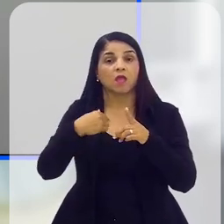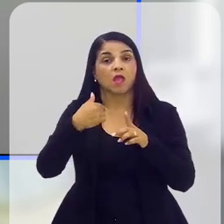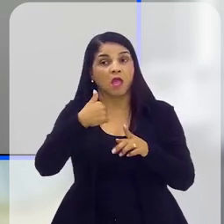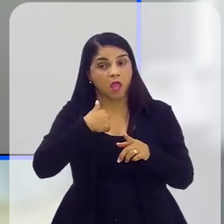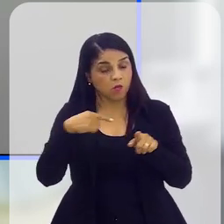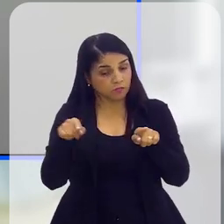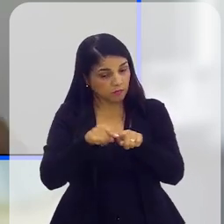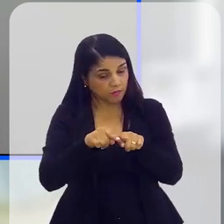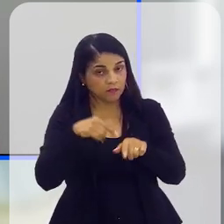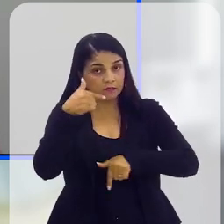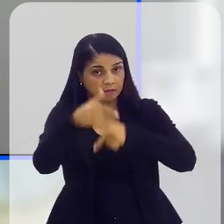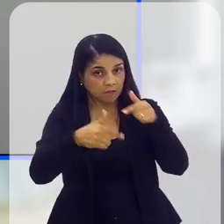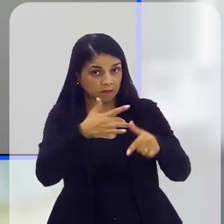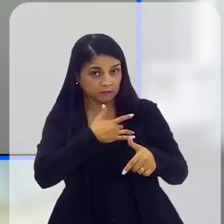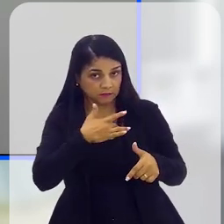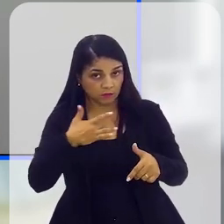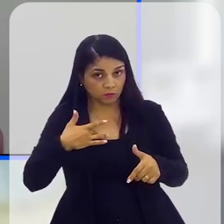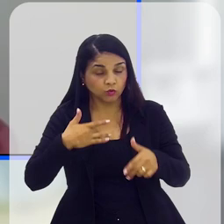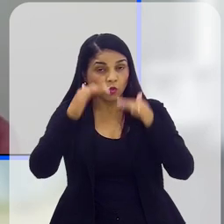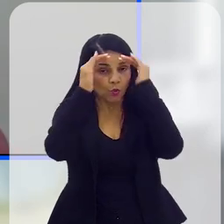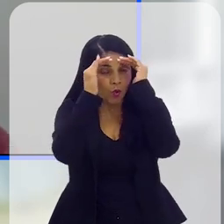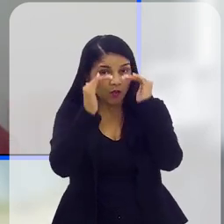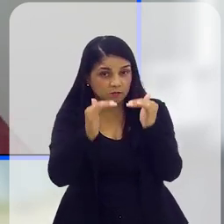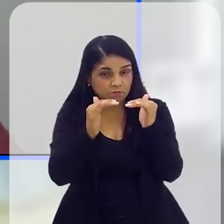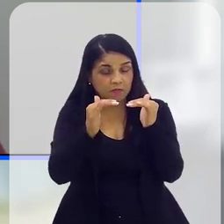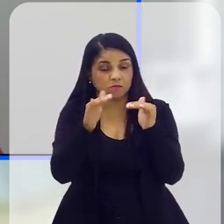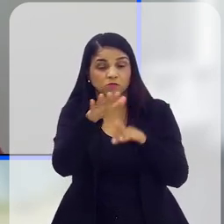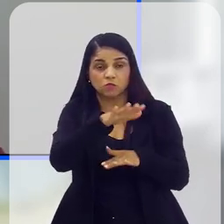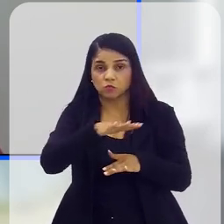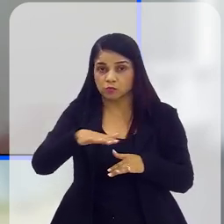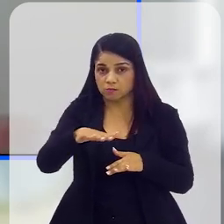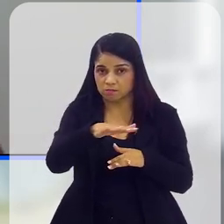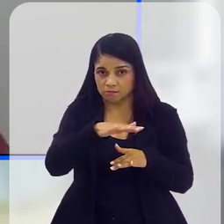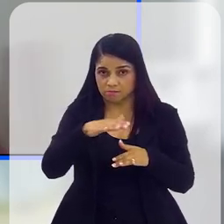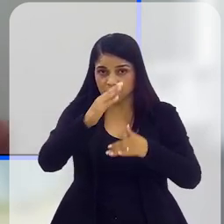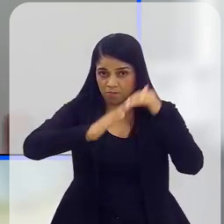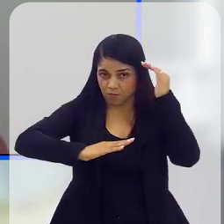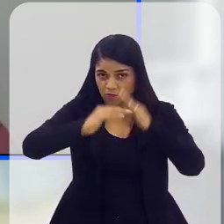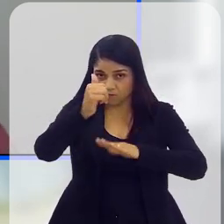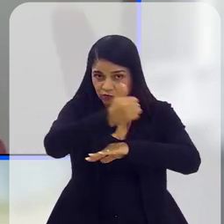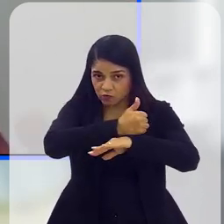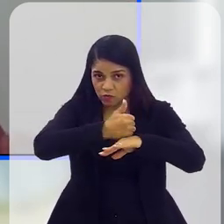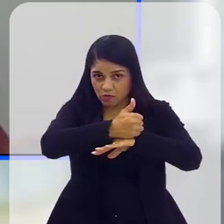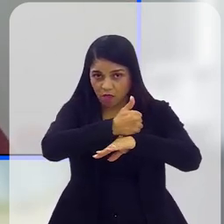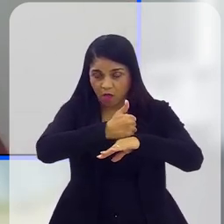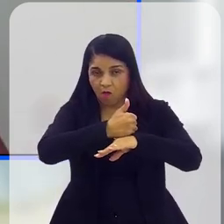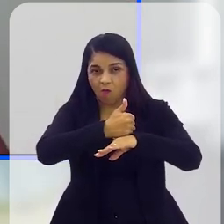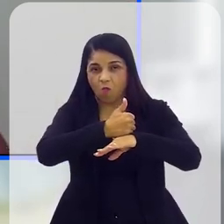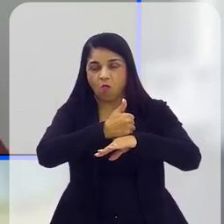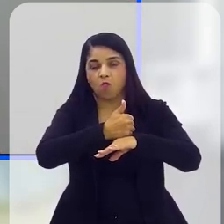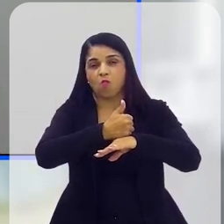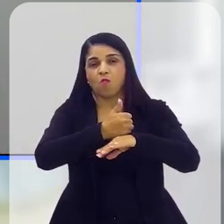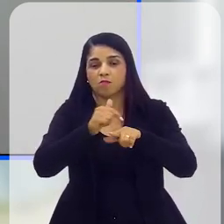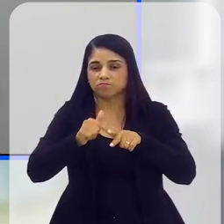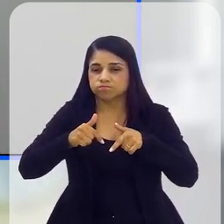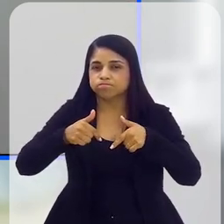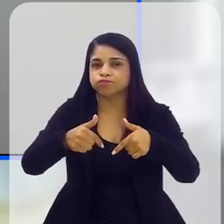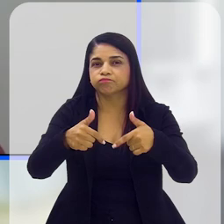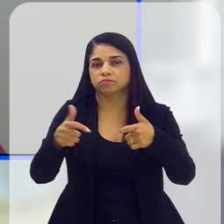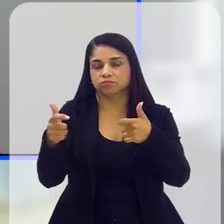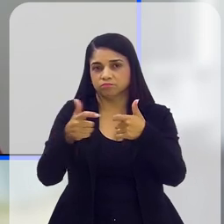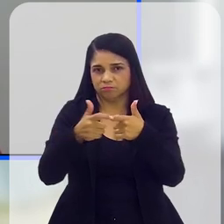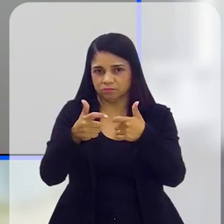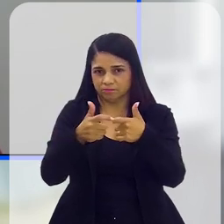mental, mas eu, pelo menos, respeito muito esse espaço ou essa área de